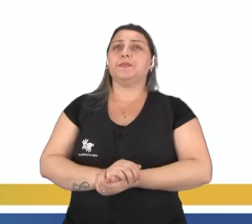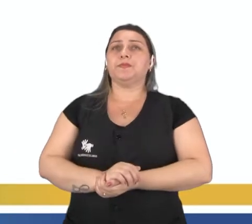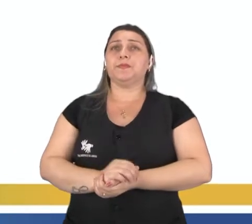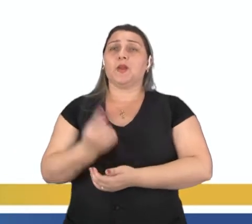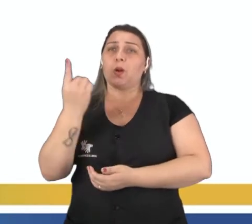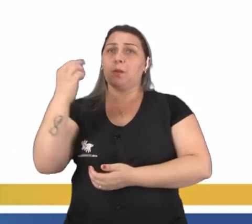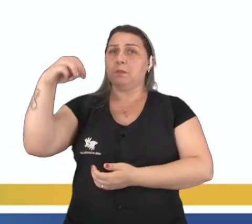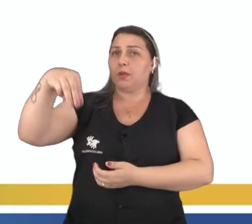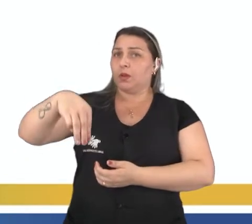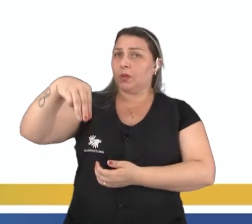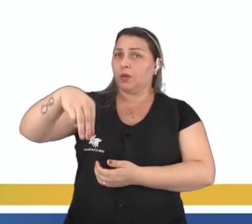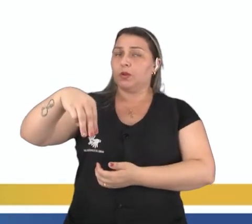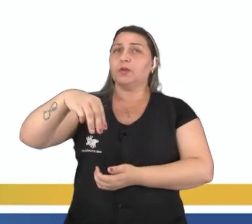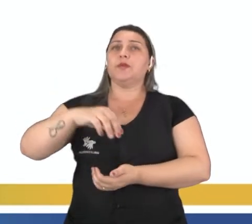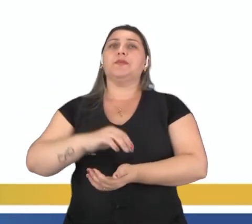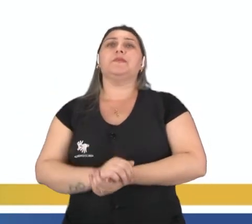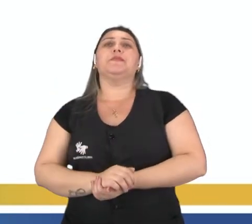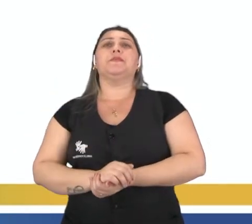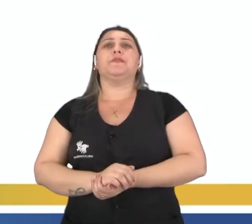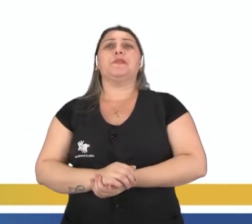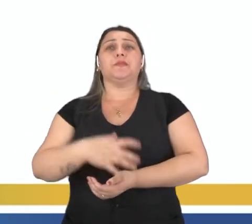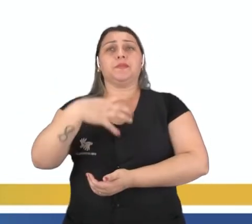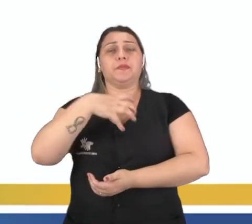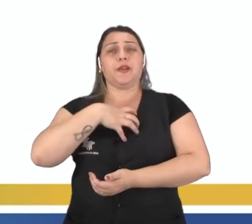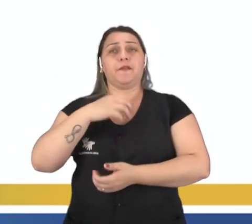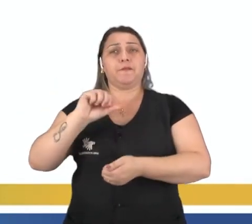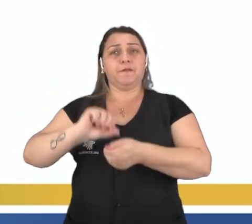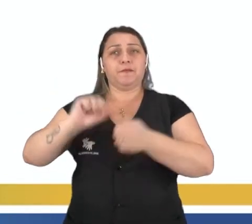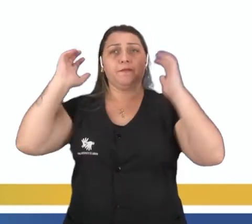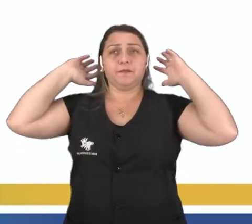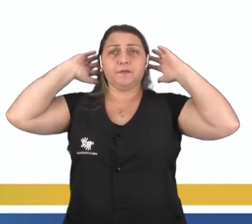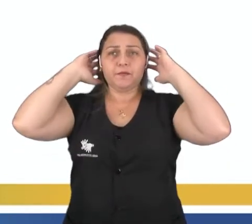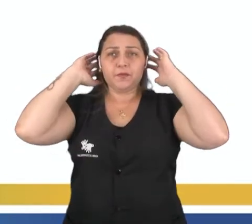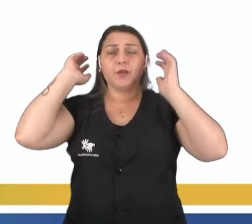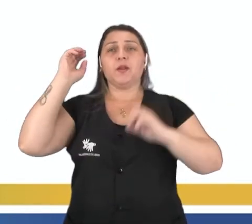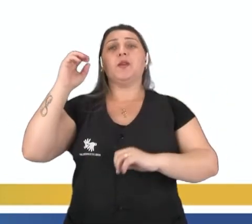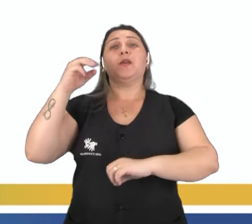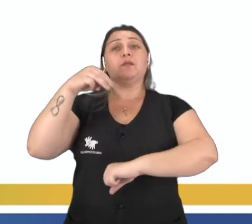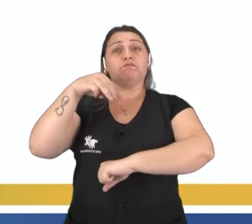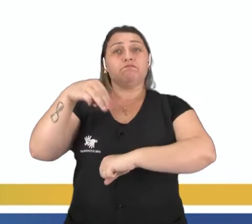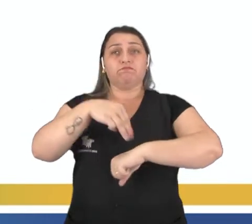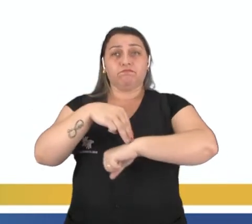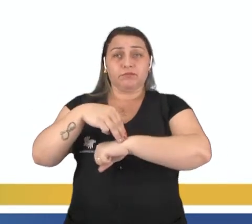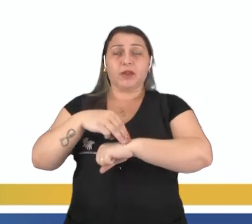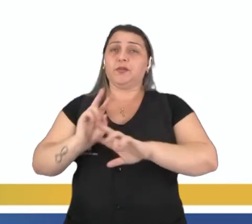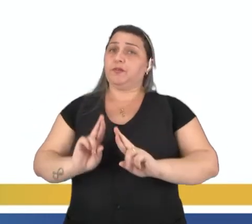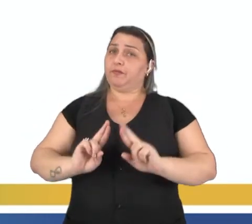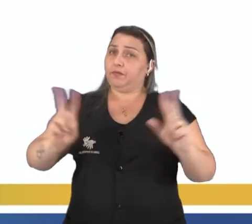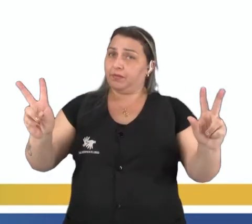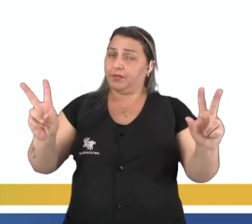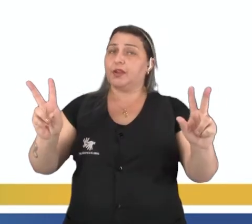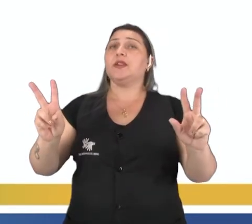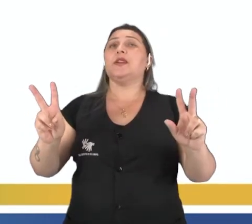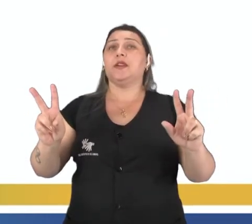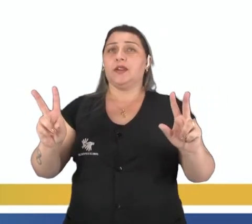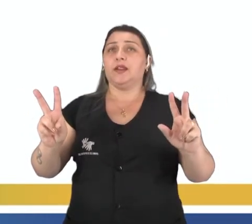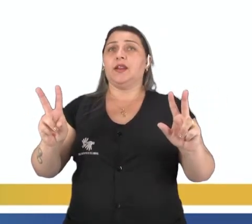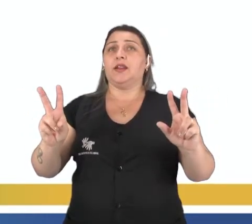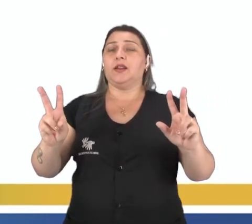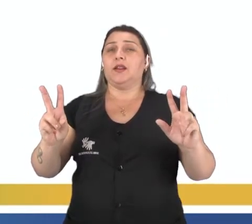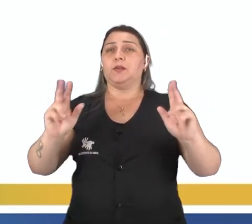de 1 minuto. A forma como o abdominal é realizado no momento do teste faz toda a diferença. O